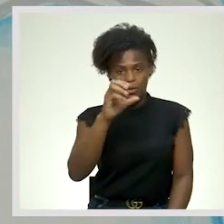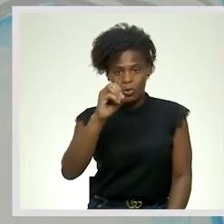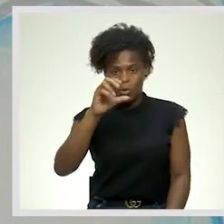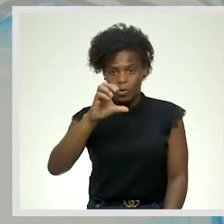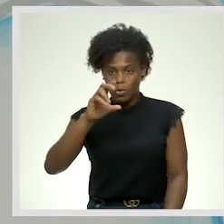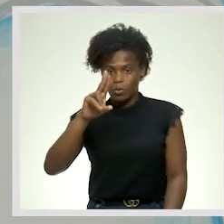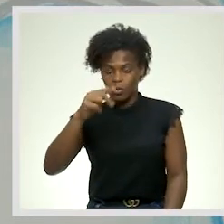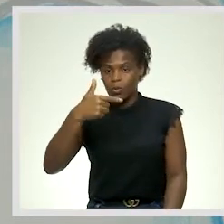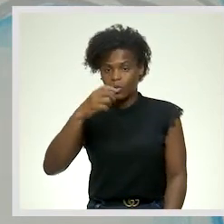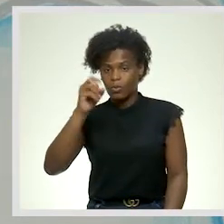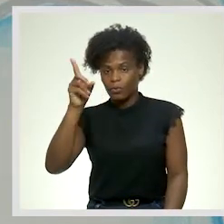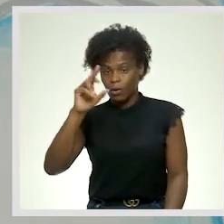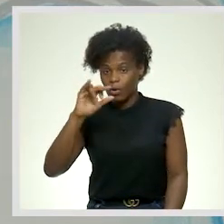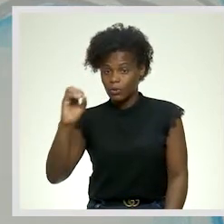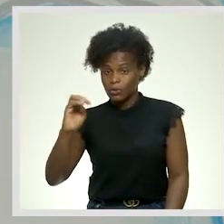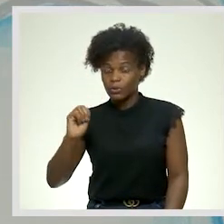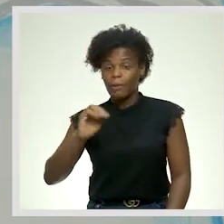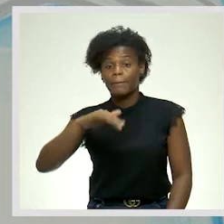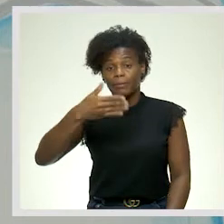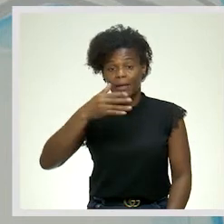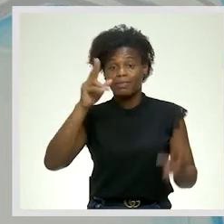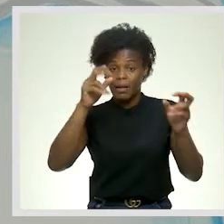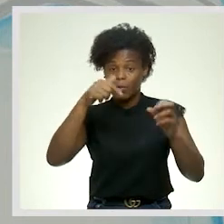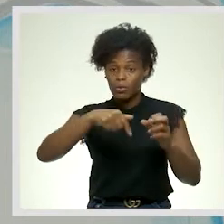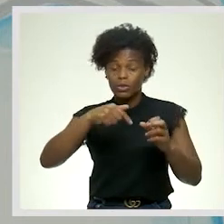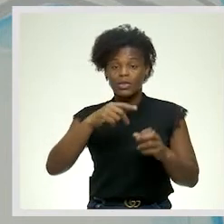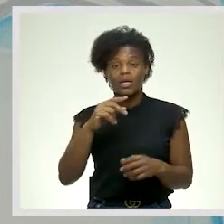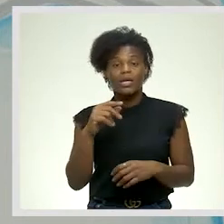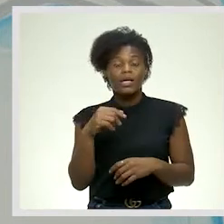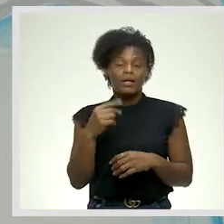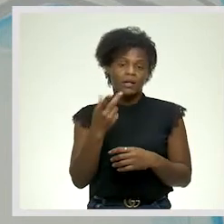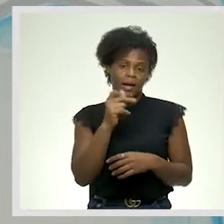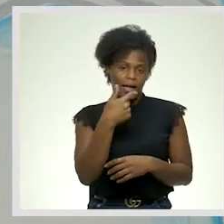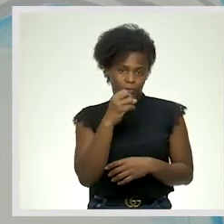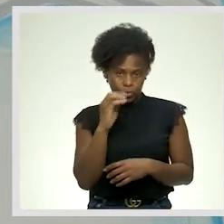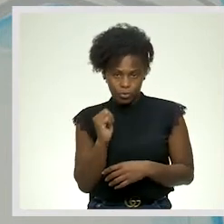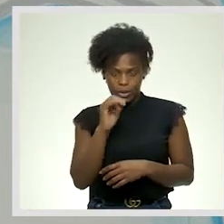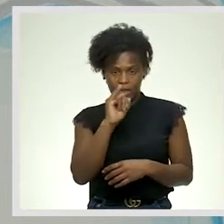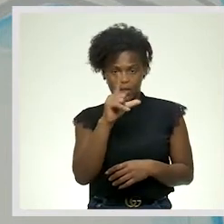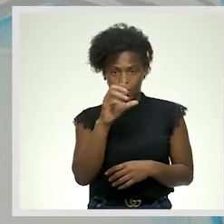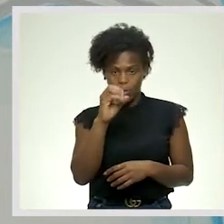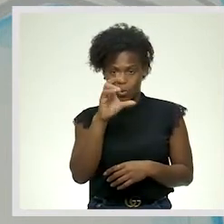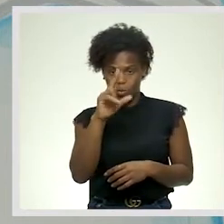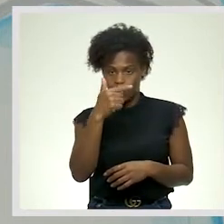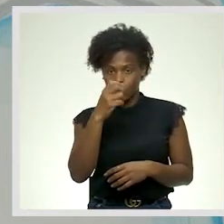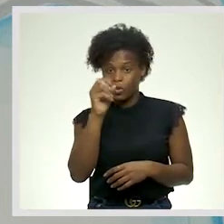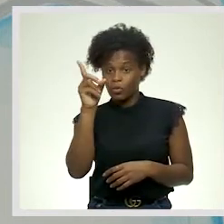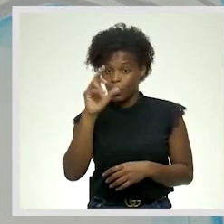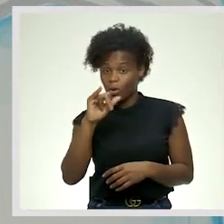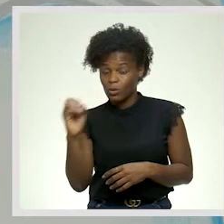principalmente o tema de hoje, atos e locutórios expressivos ou emotivos, o que conta são as nossas